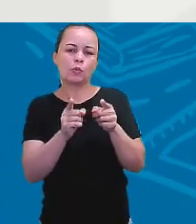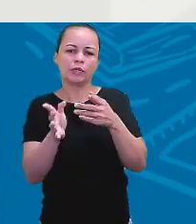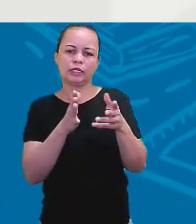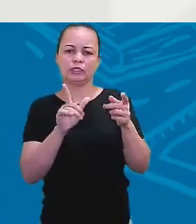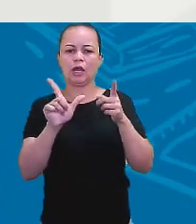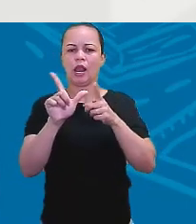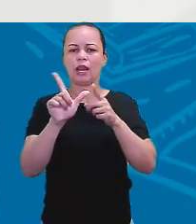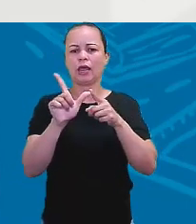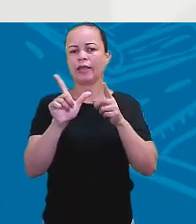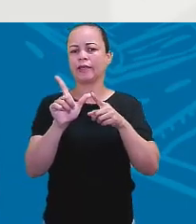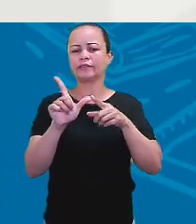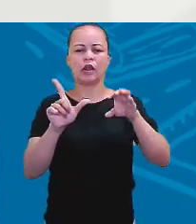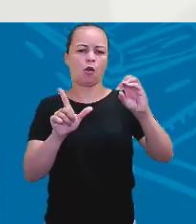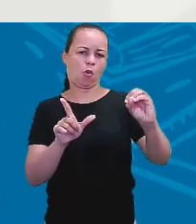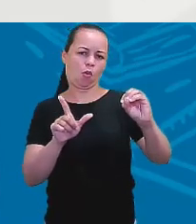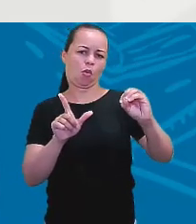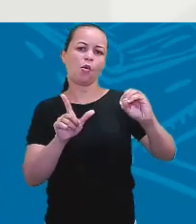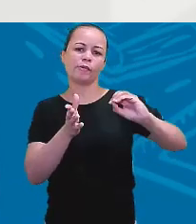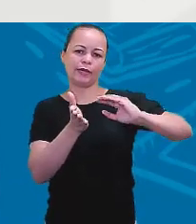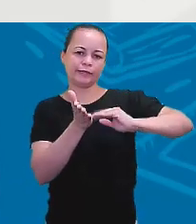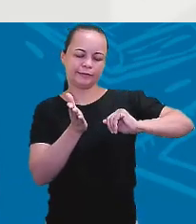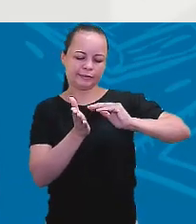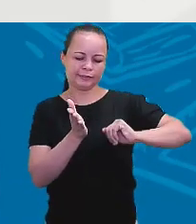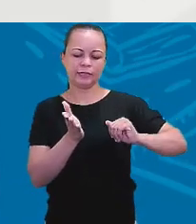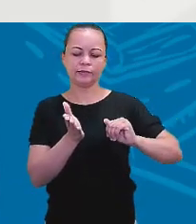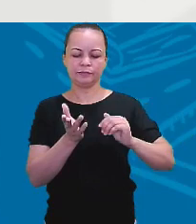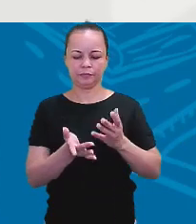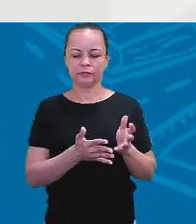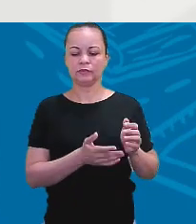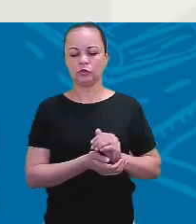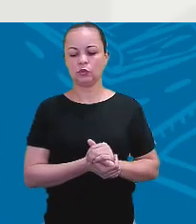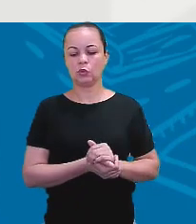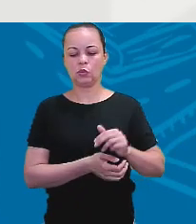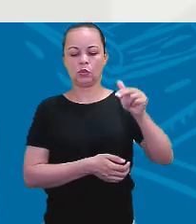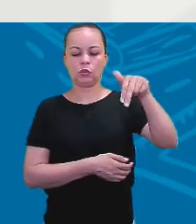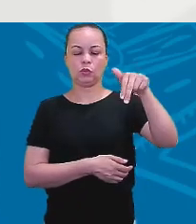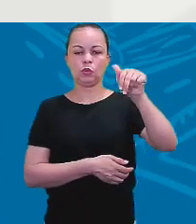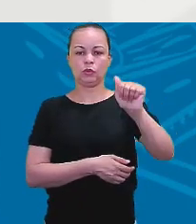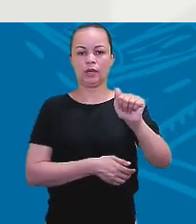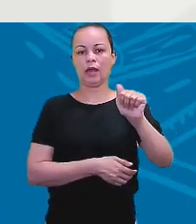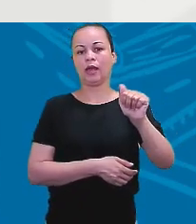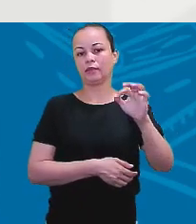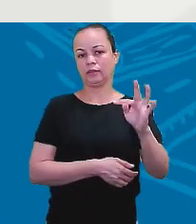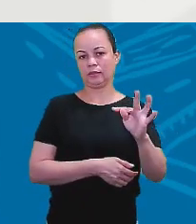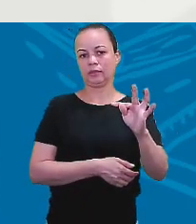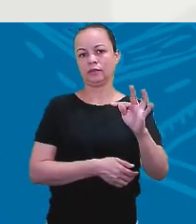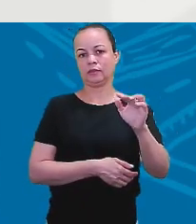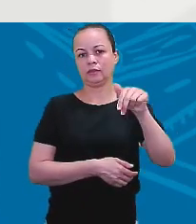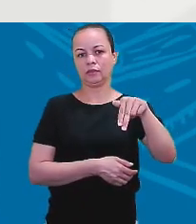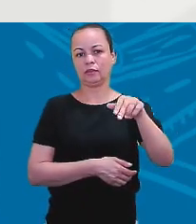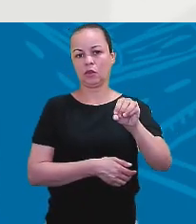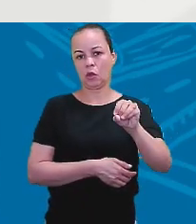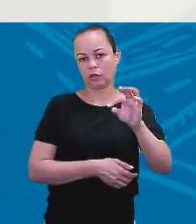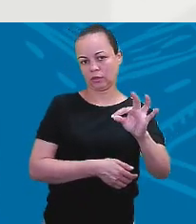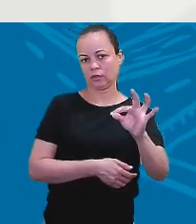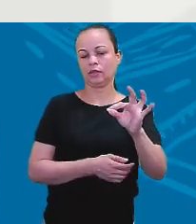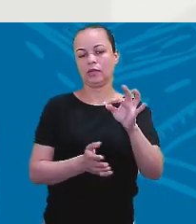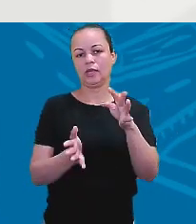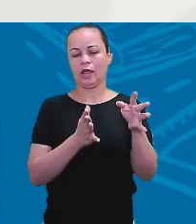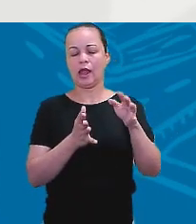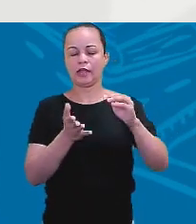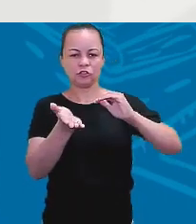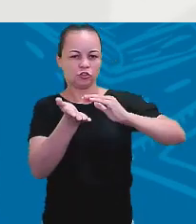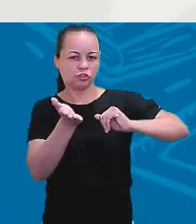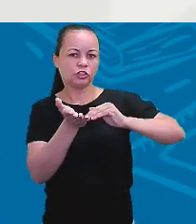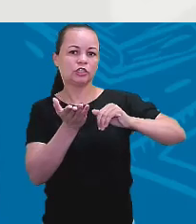letrinha. Geralmente, a letrinha O, né, da palavra not, a gente usa aquele sinalzinho que eu chamo de apóstrofe.